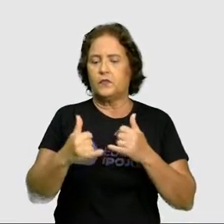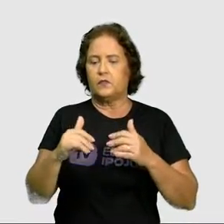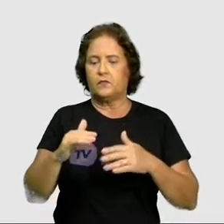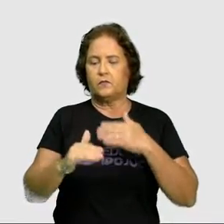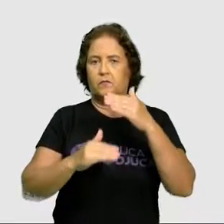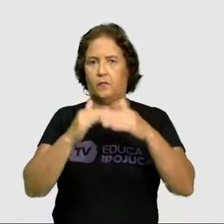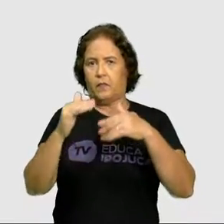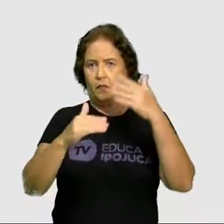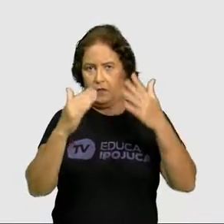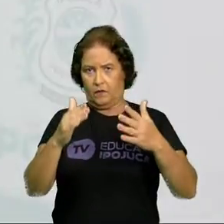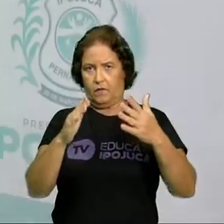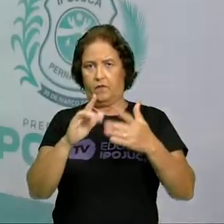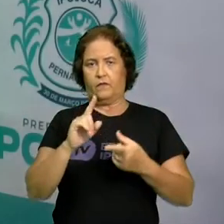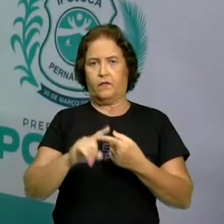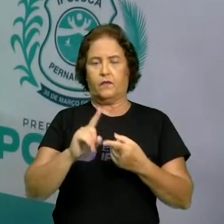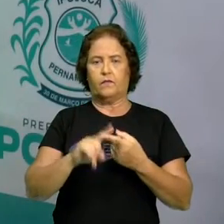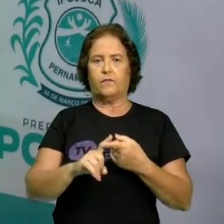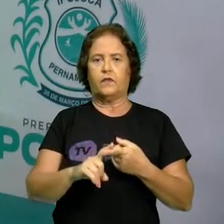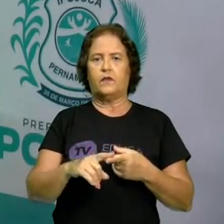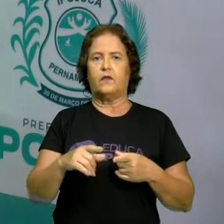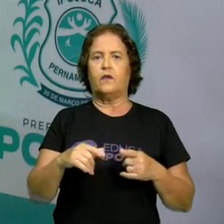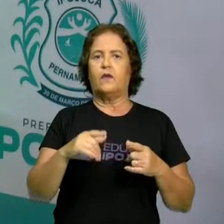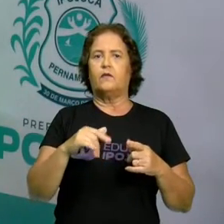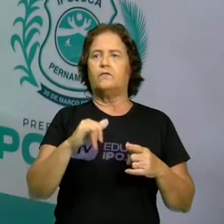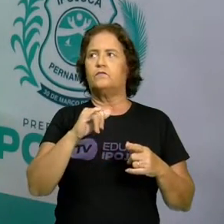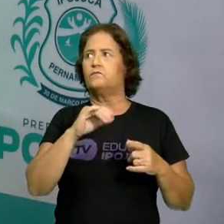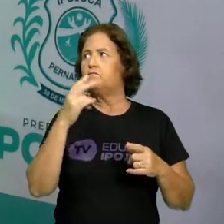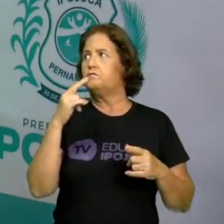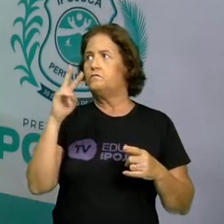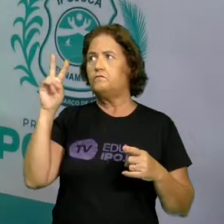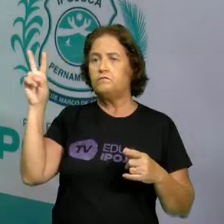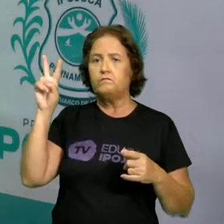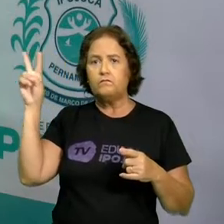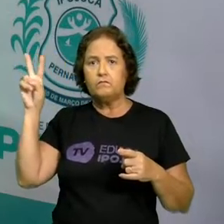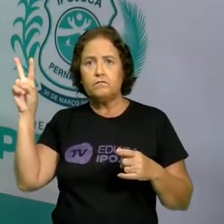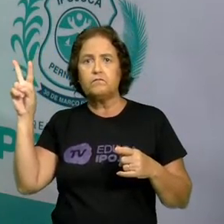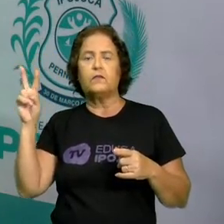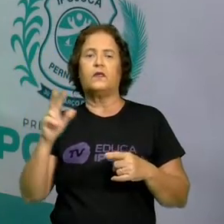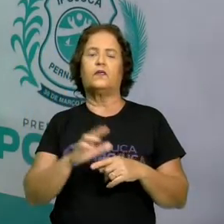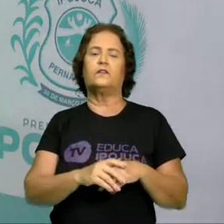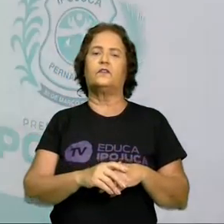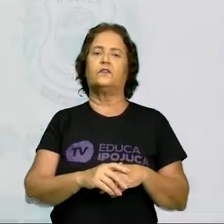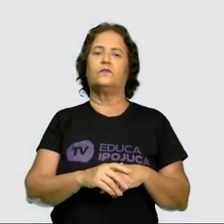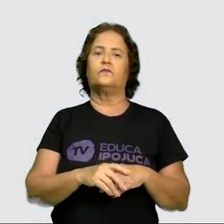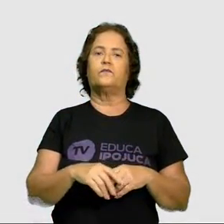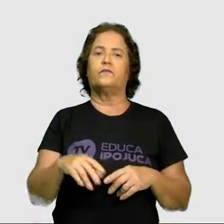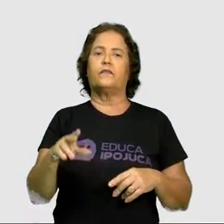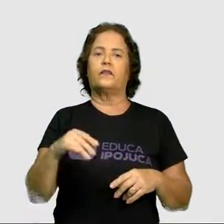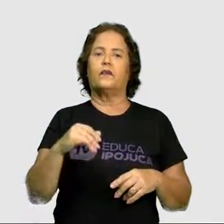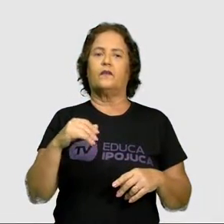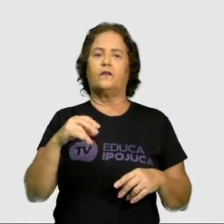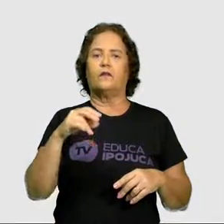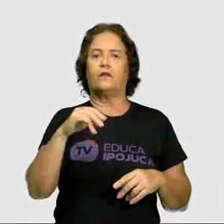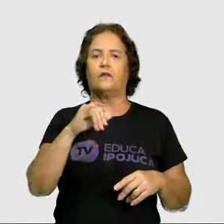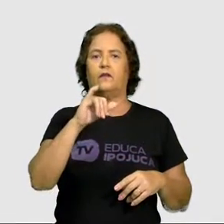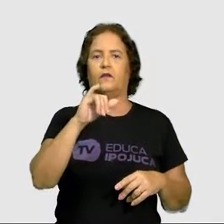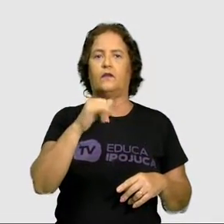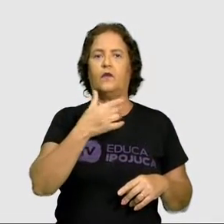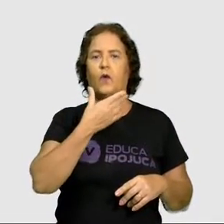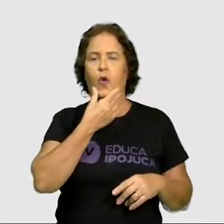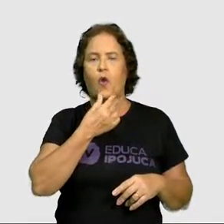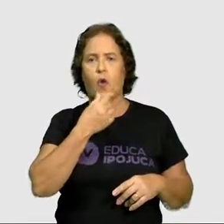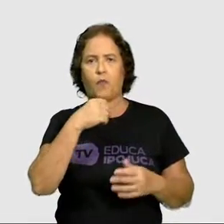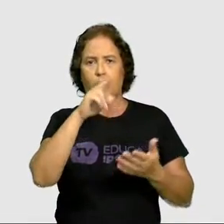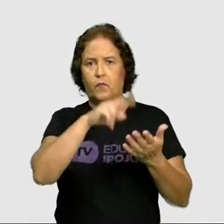aí eu trago para vocês aqui a imagem linda de uma ilustração, de uma pintura do artista Ivan Cruz.